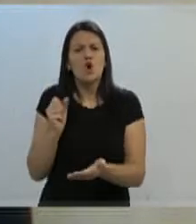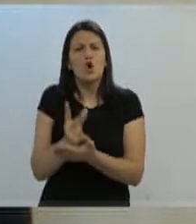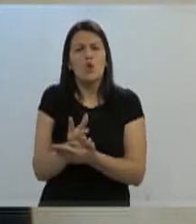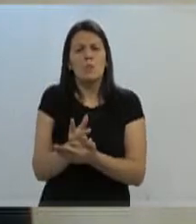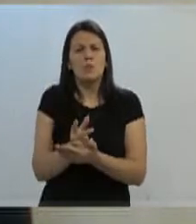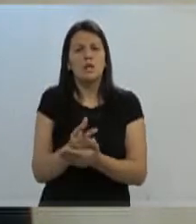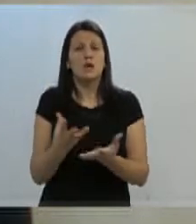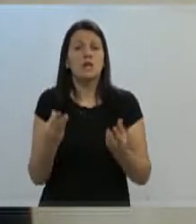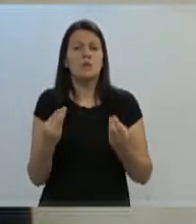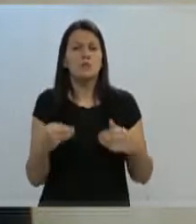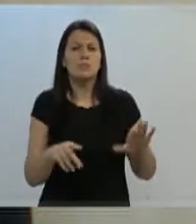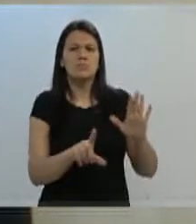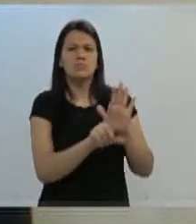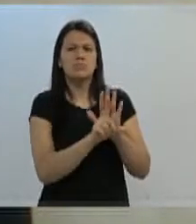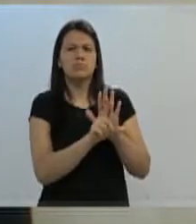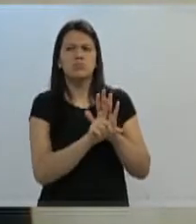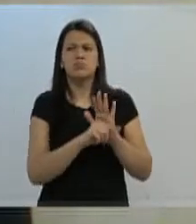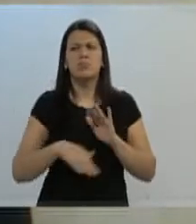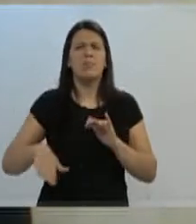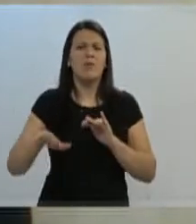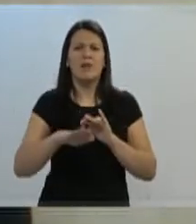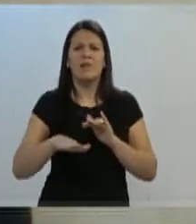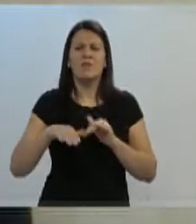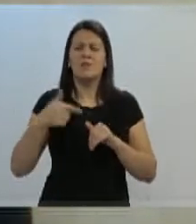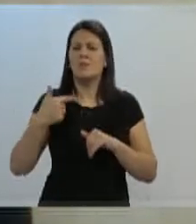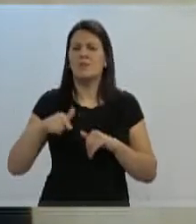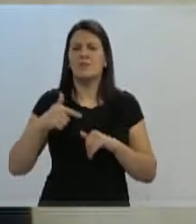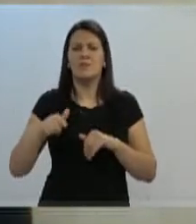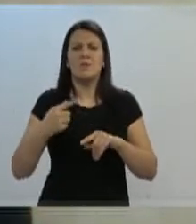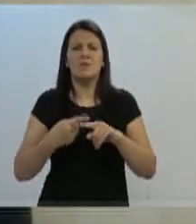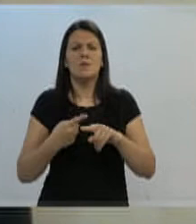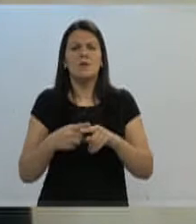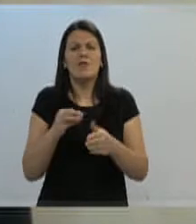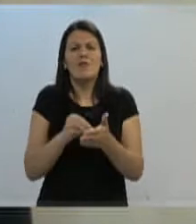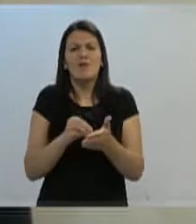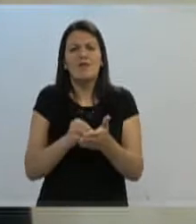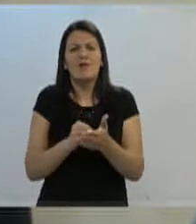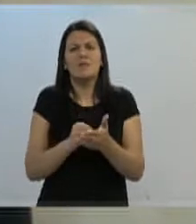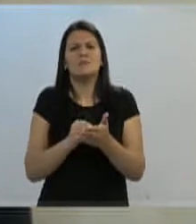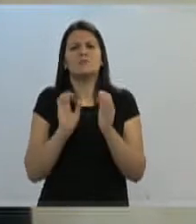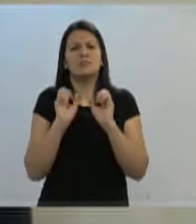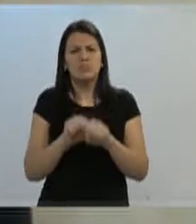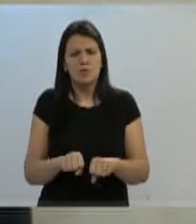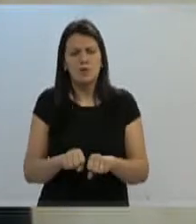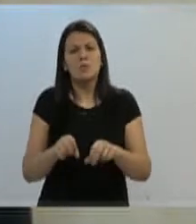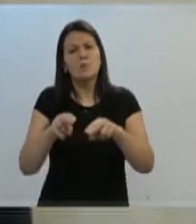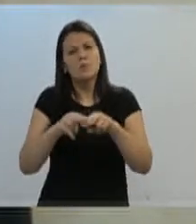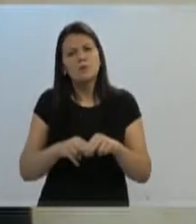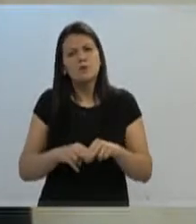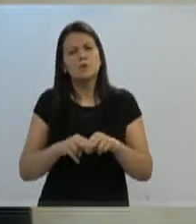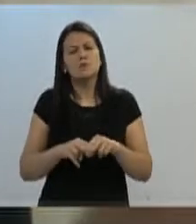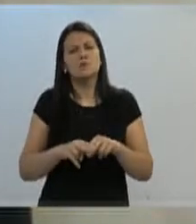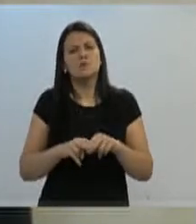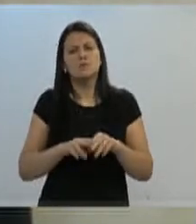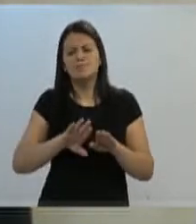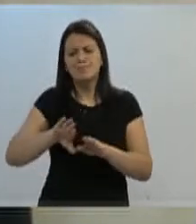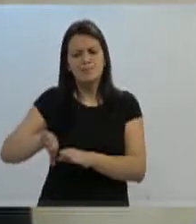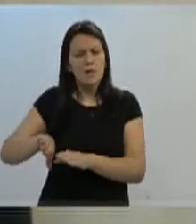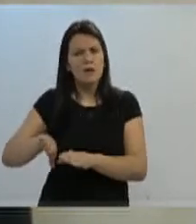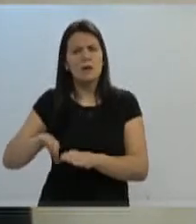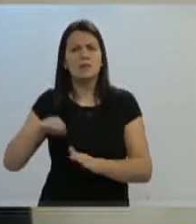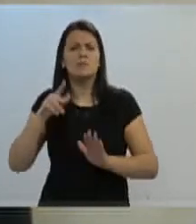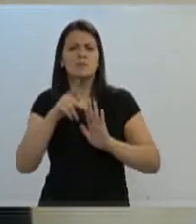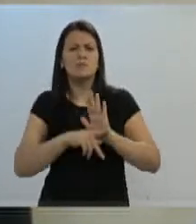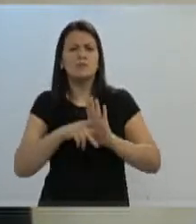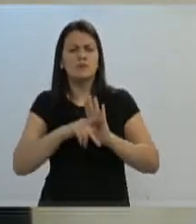legislações, infelizmente, aqui não foram aplicadas em função da ausência de competência. Por isso, abro mão da minha reeleição, do meu projeto de